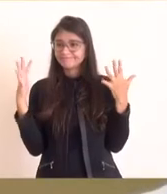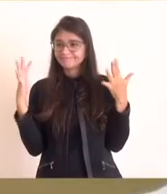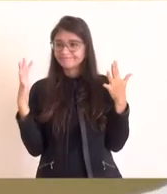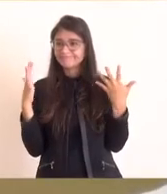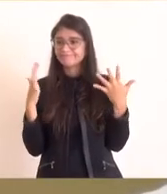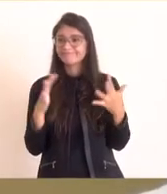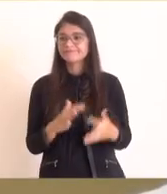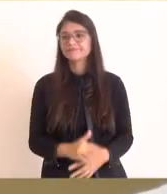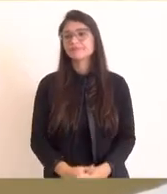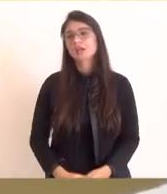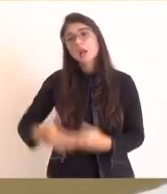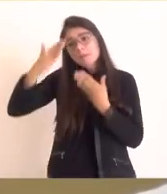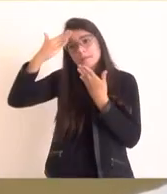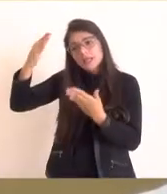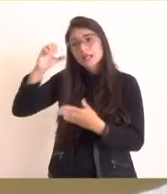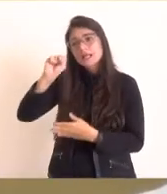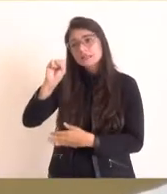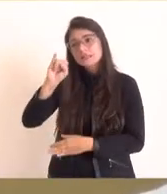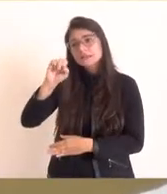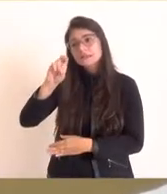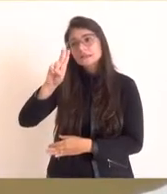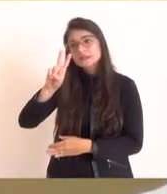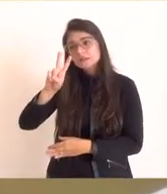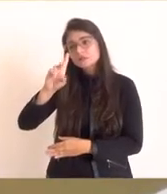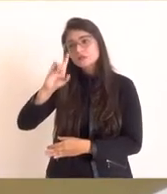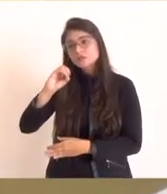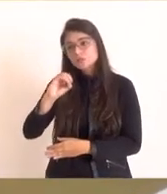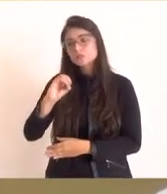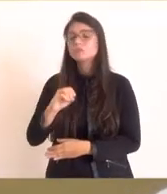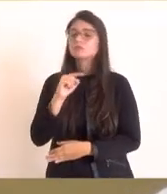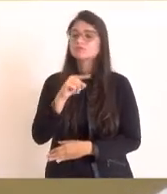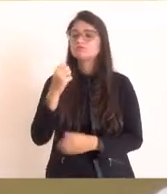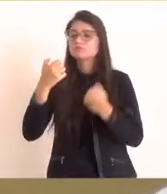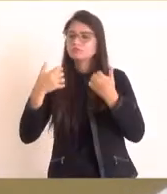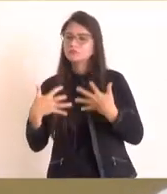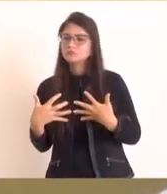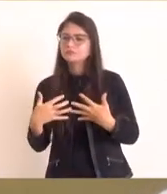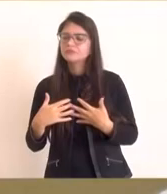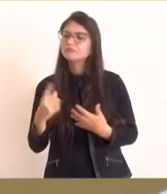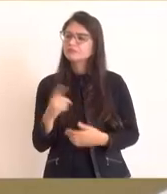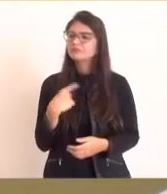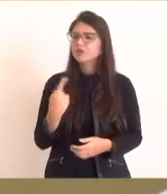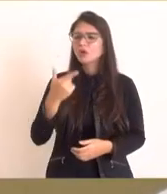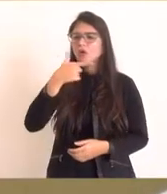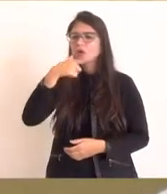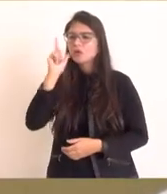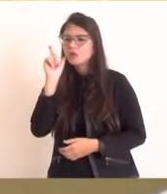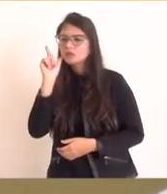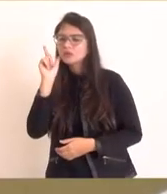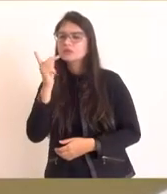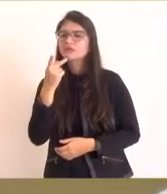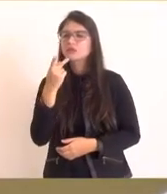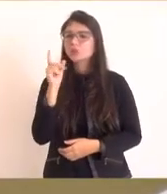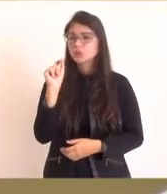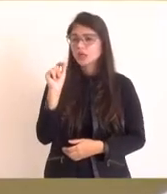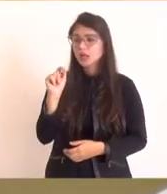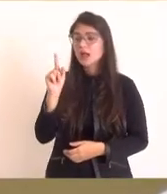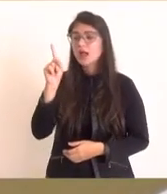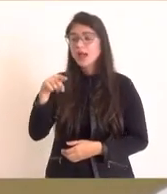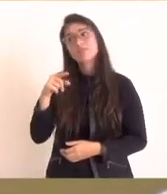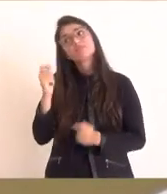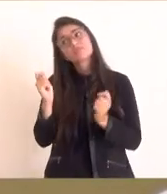Obrigado, Silvio. Nós ontem levantamos, Silvio, a possibilidade do fundo